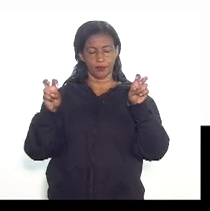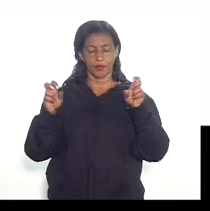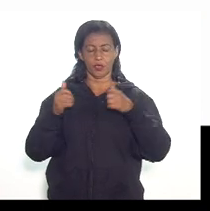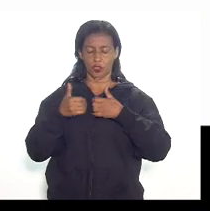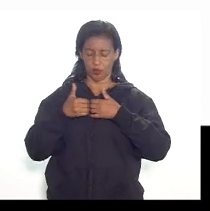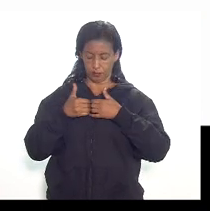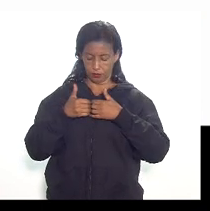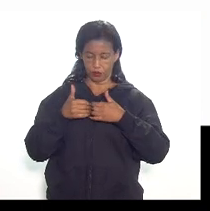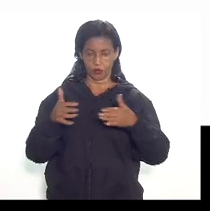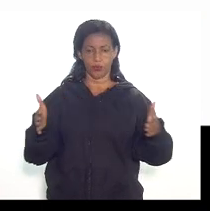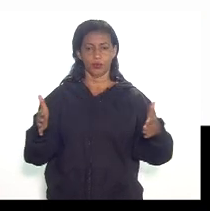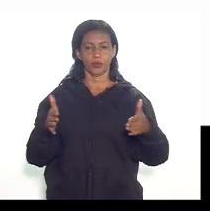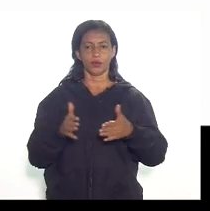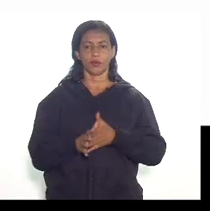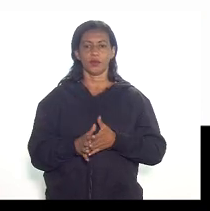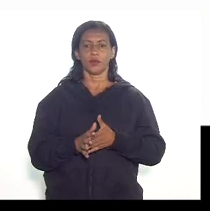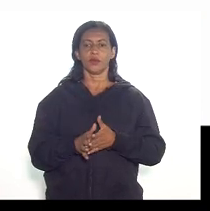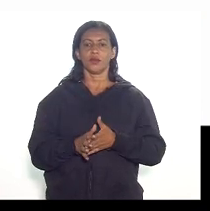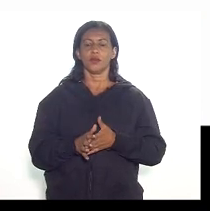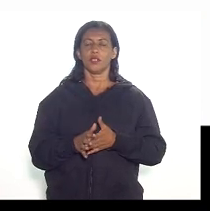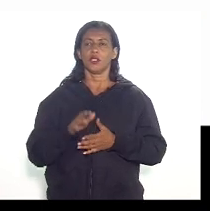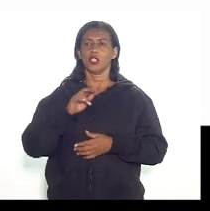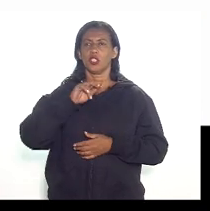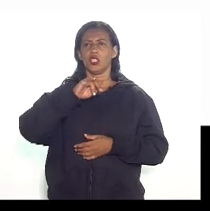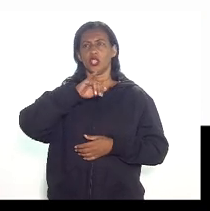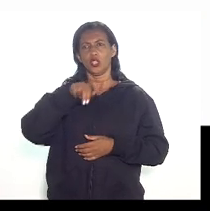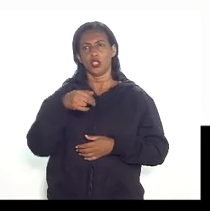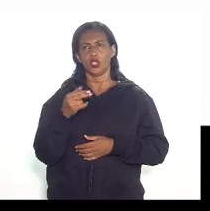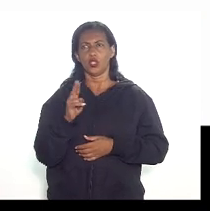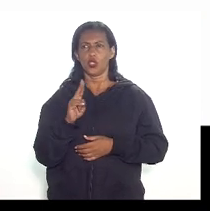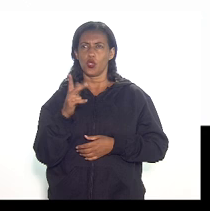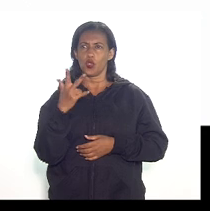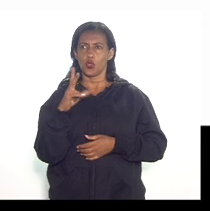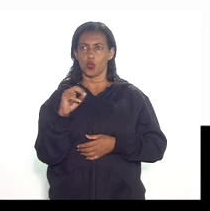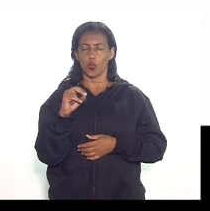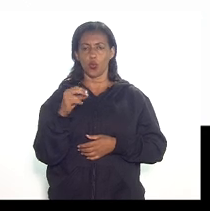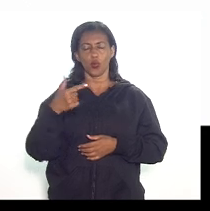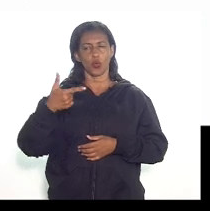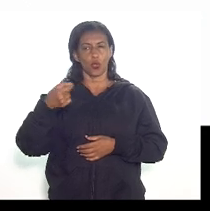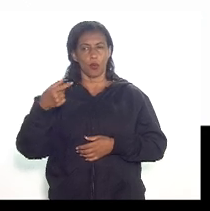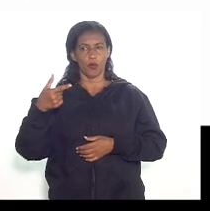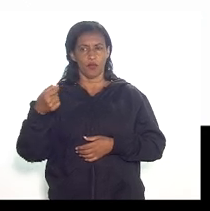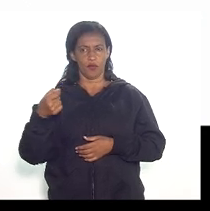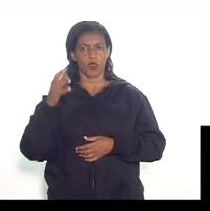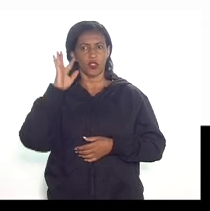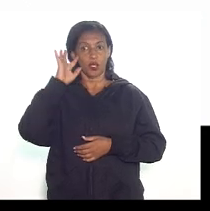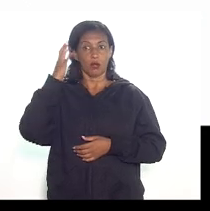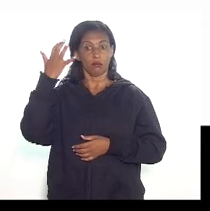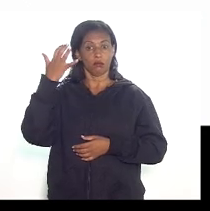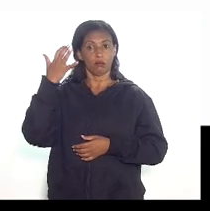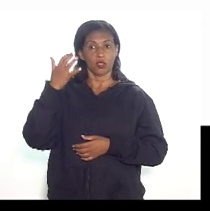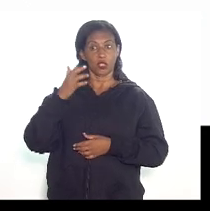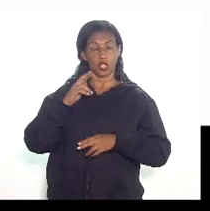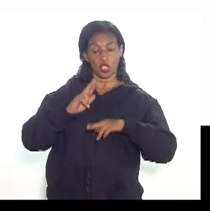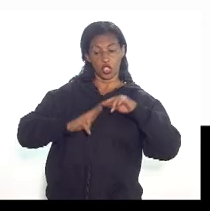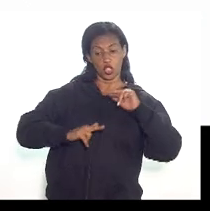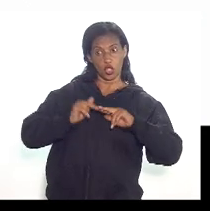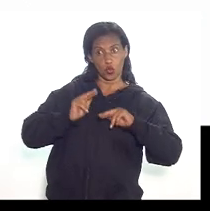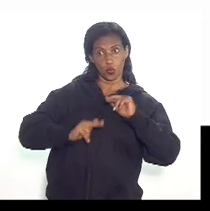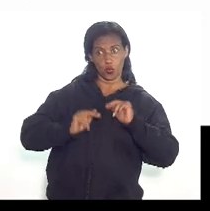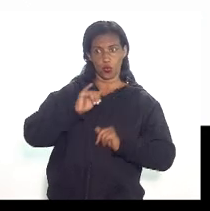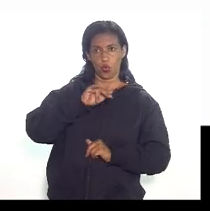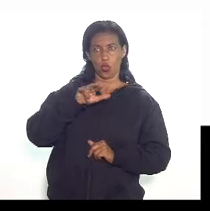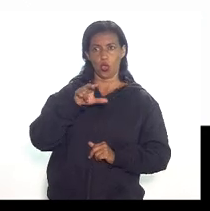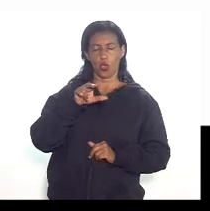início da negociação em julho de 2020 em razão da decisão liminar em junho de 2020